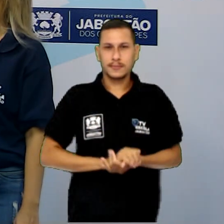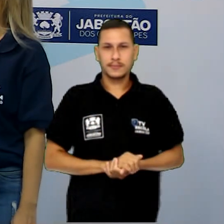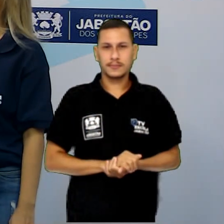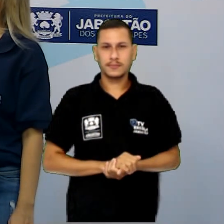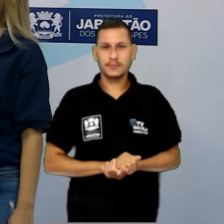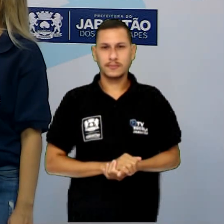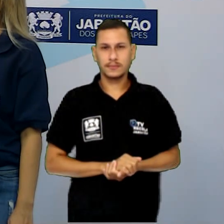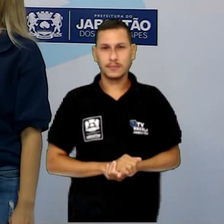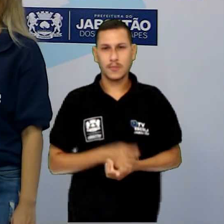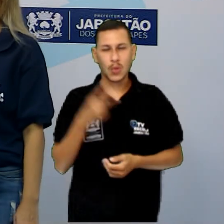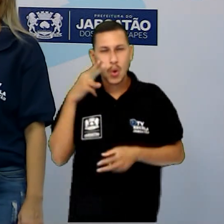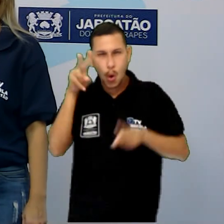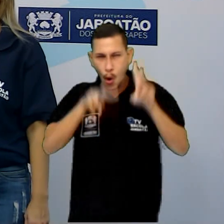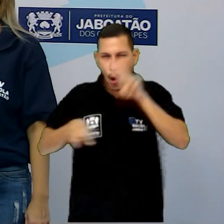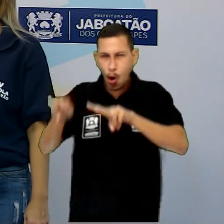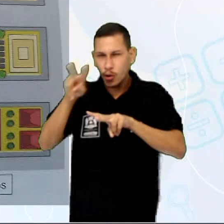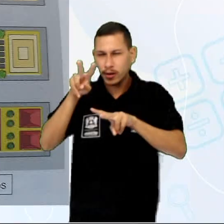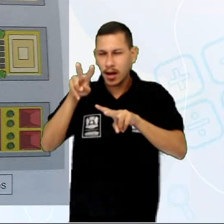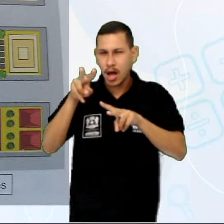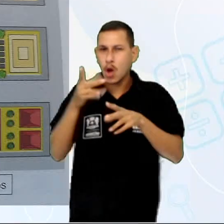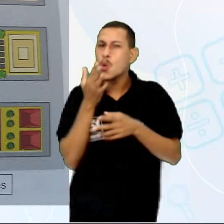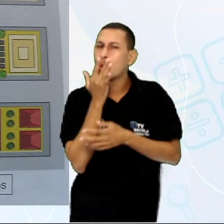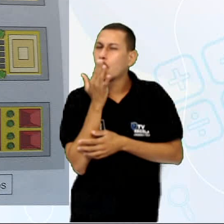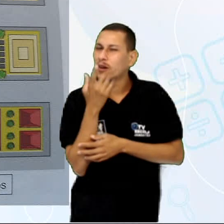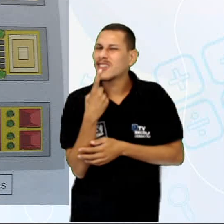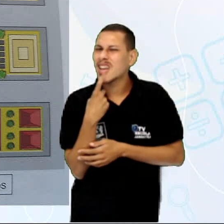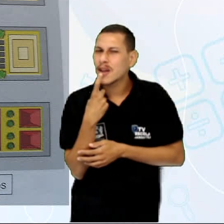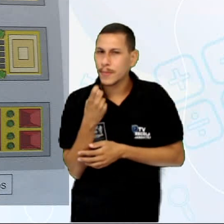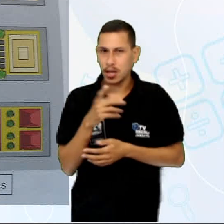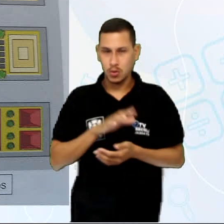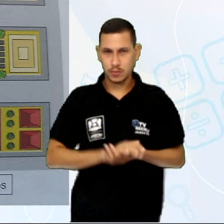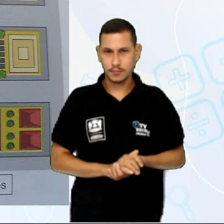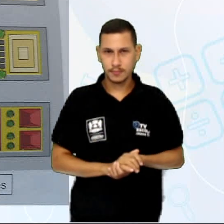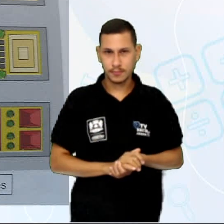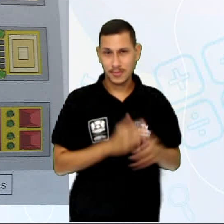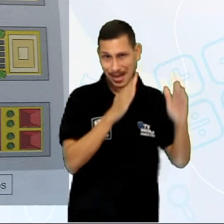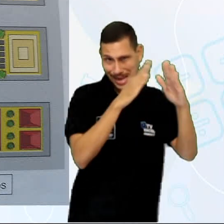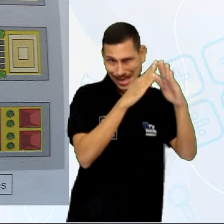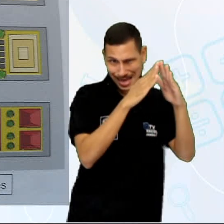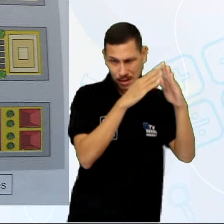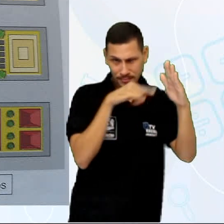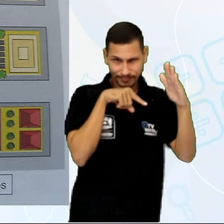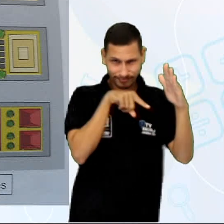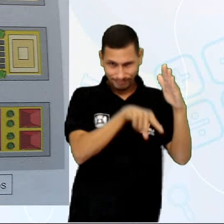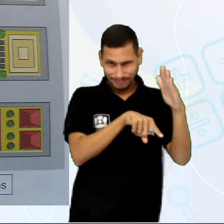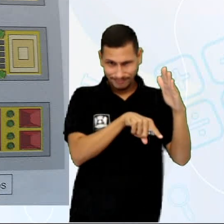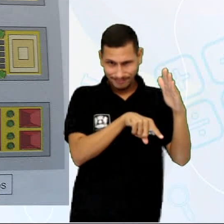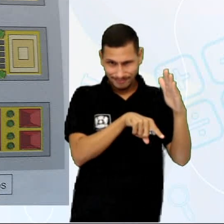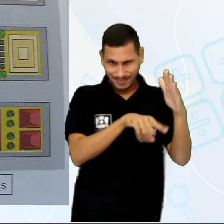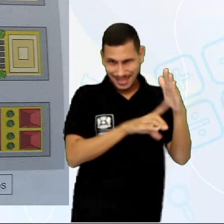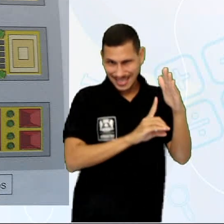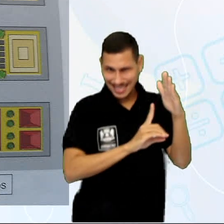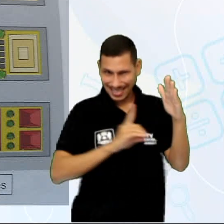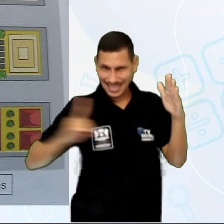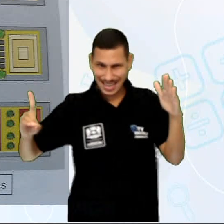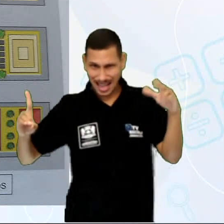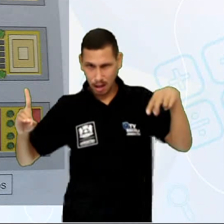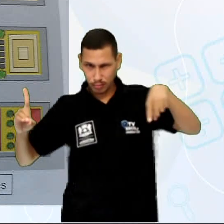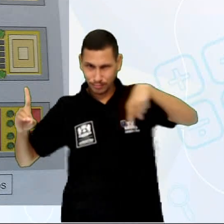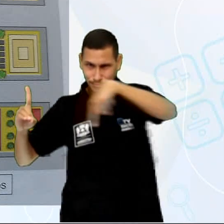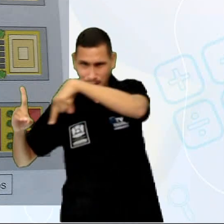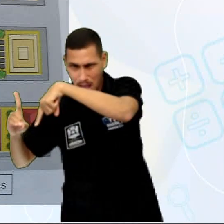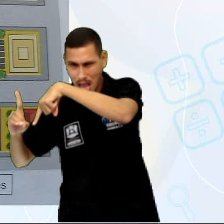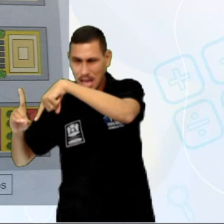Olha só, tá de vermelhinho, tá? Ele saiu da casa dele, pegou a direita, depois a